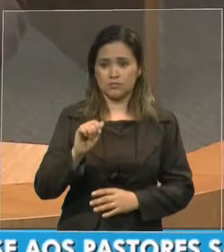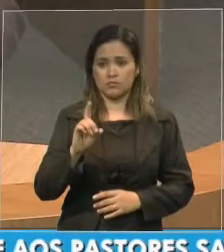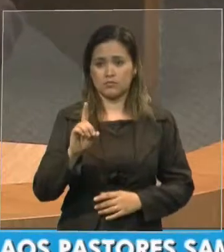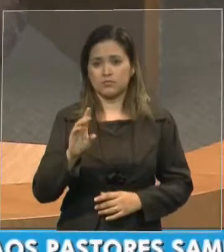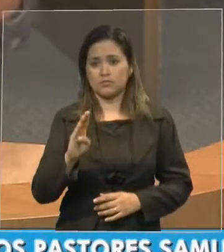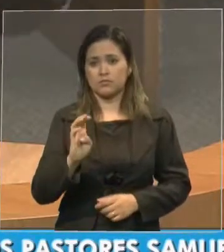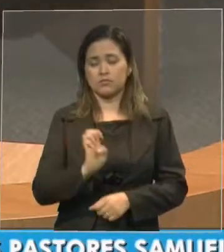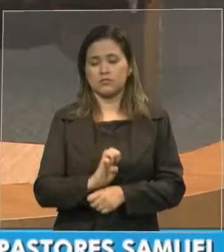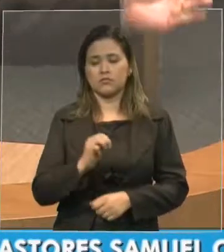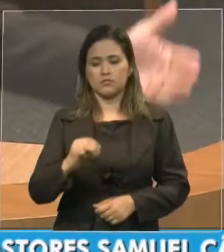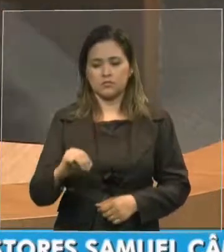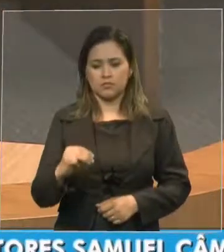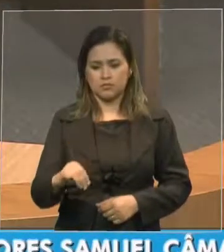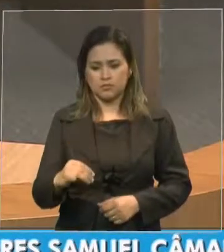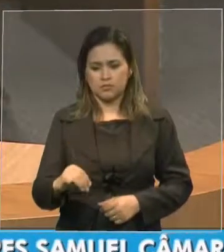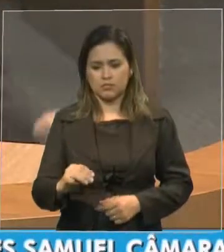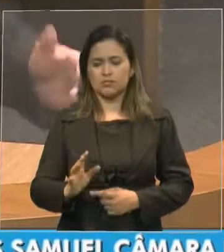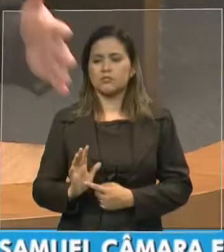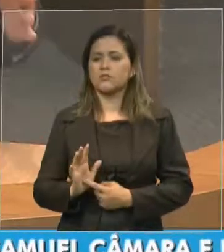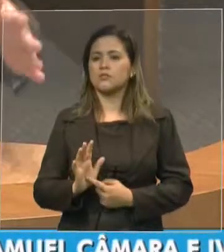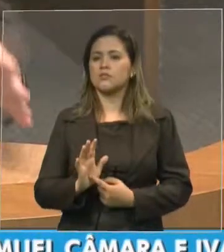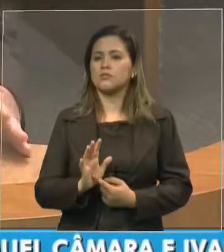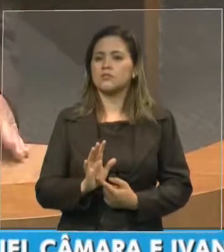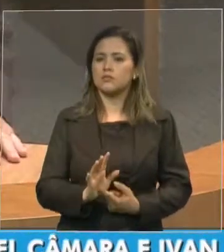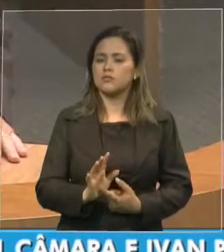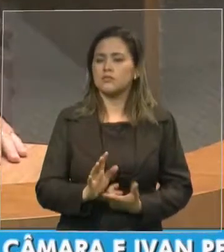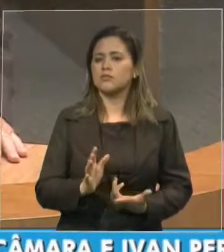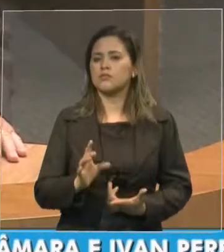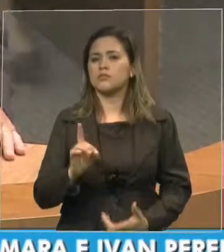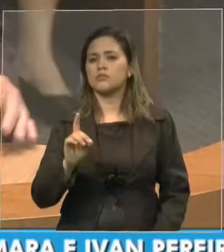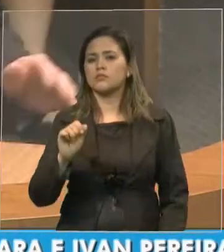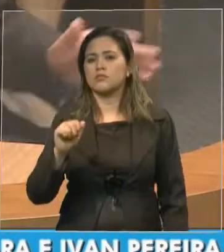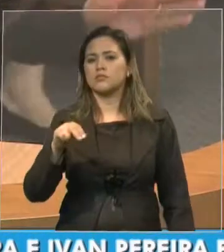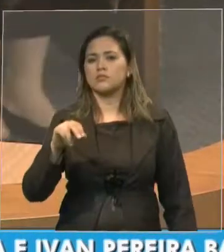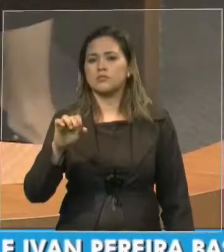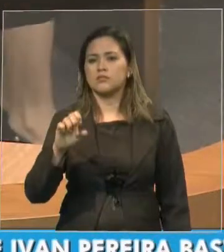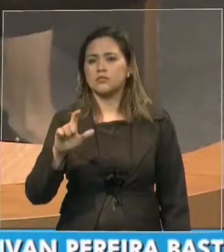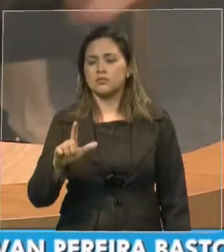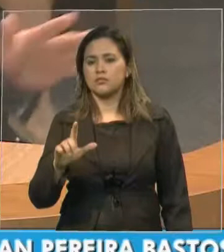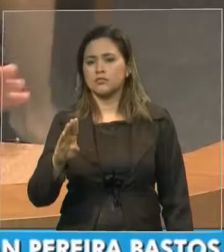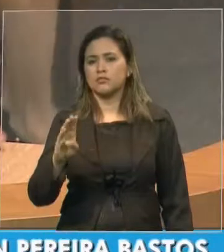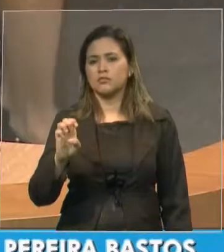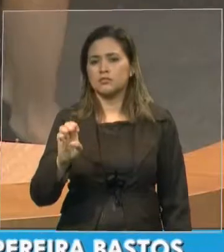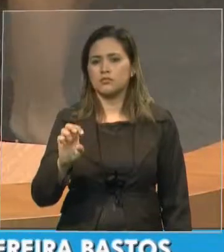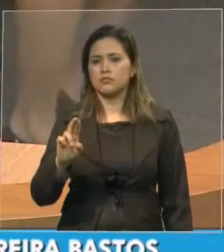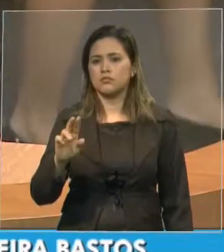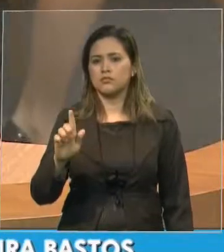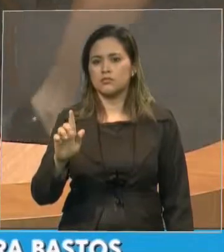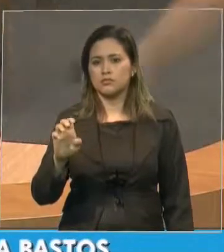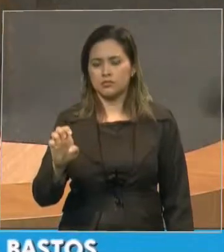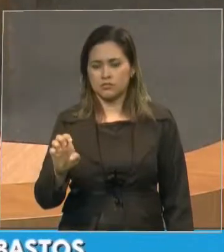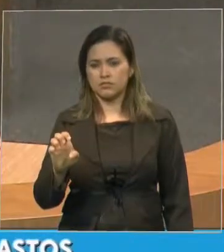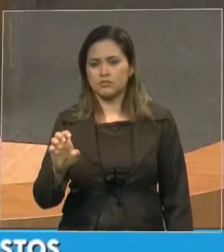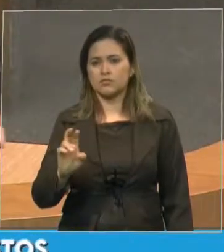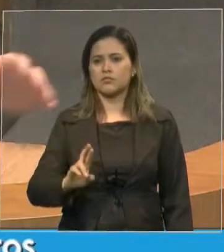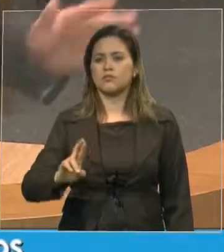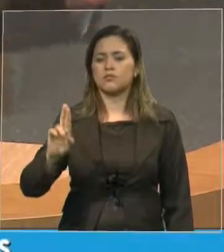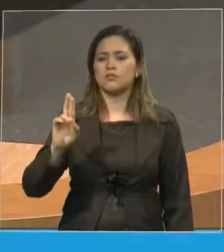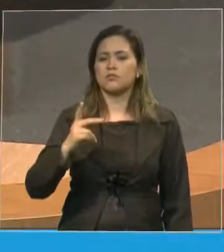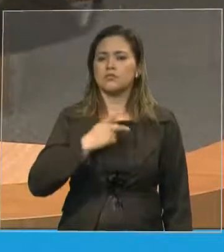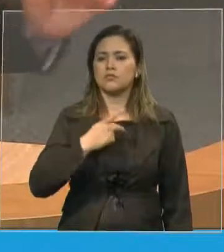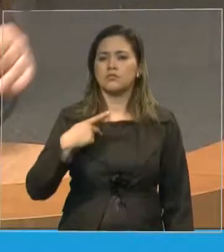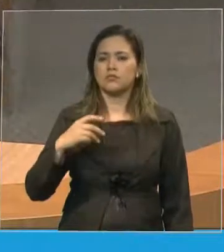traz a figura de Daniel Berg e Gunna Vingre representando o pastor Samuel Câmara